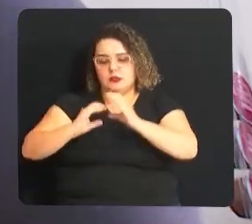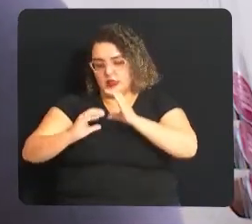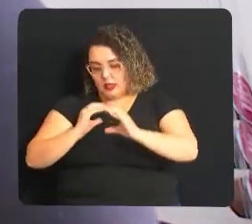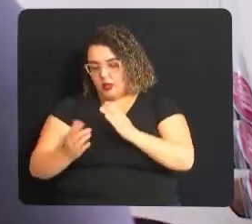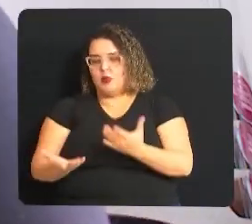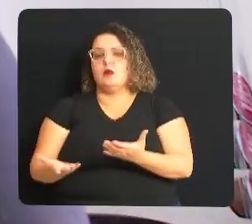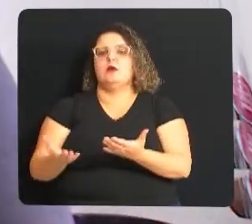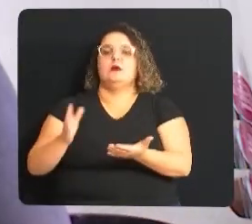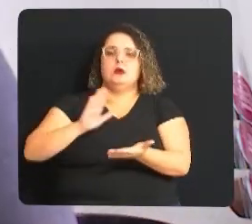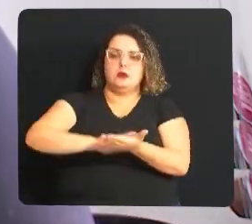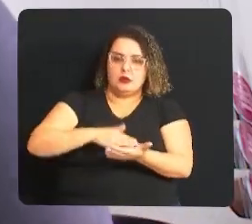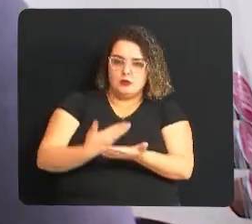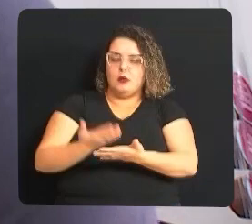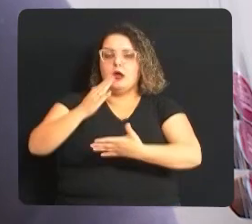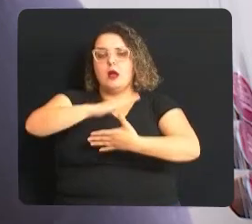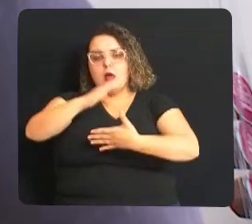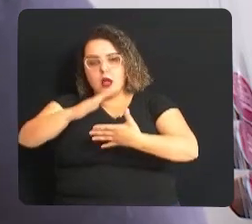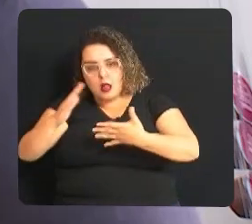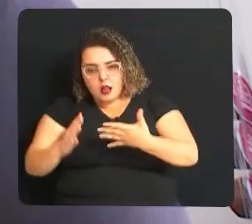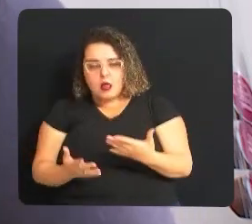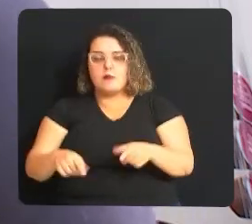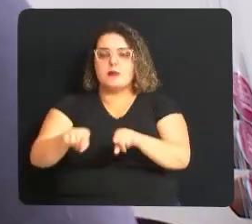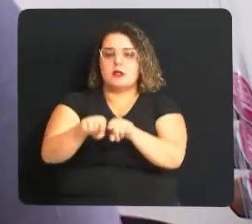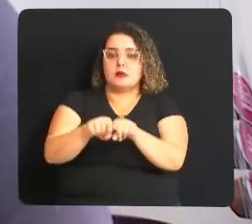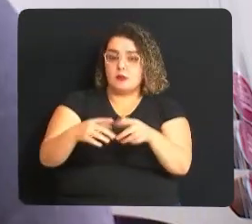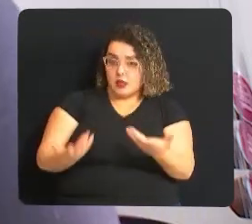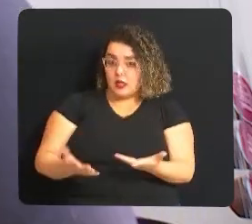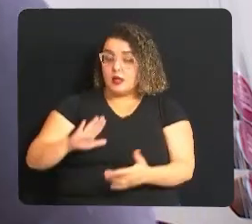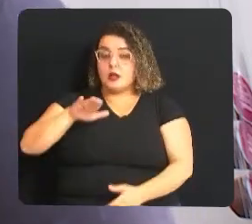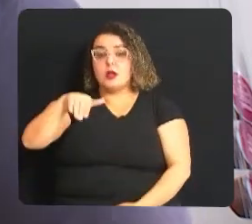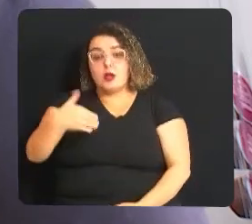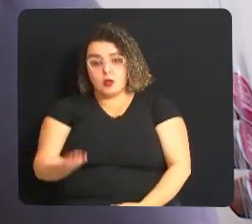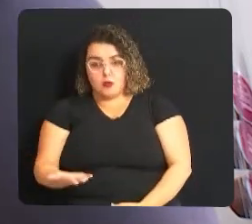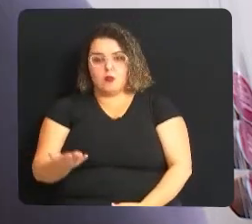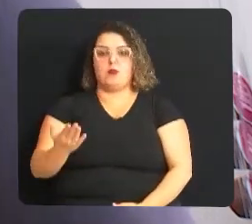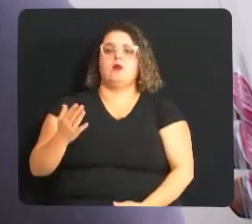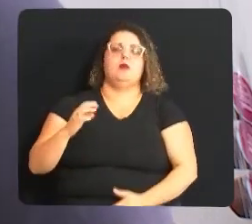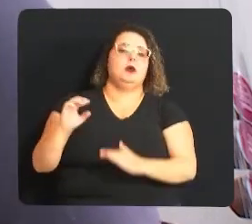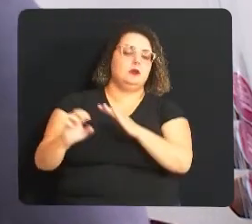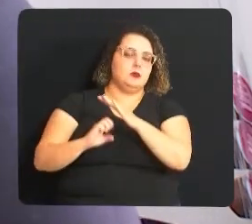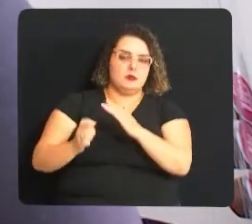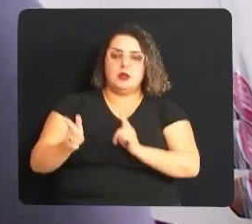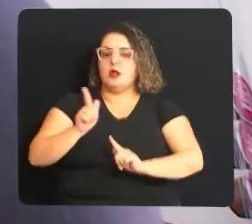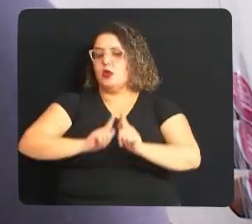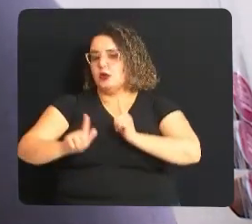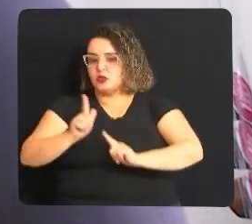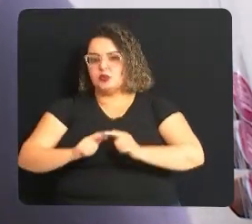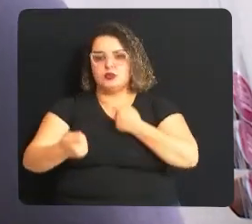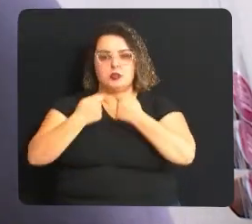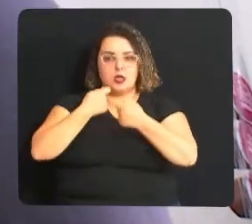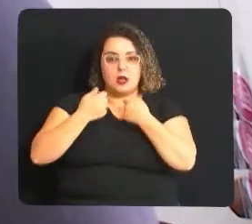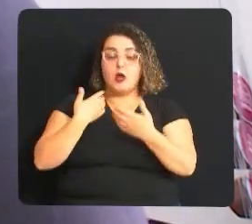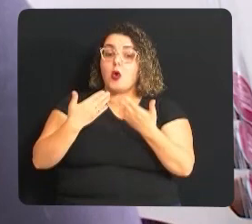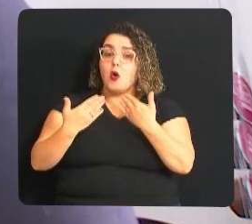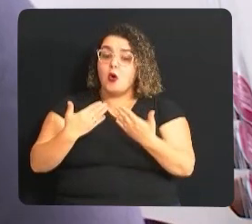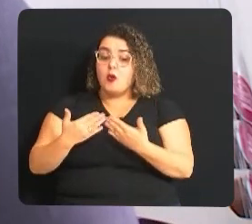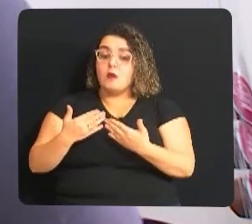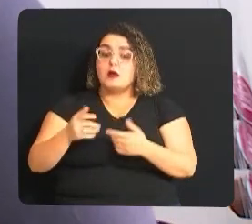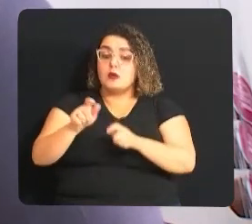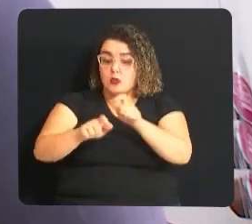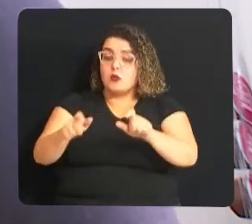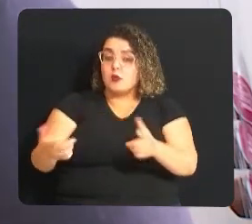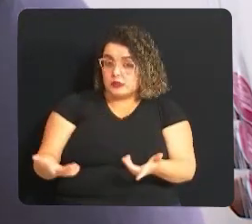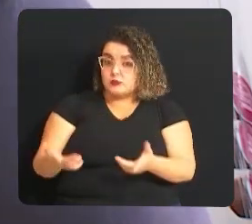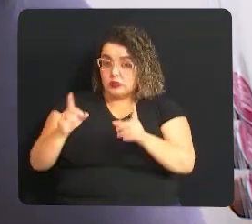da tradução em libras também, e aí assim que a empresa, o gestor entrevista, conversa com eles, nós